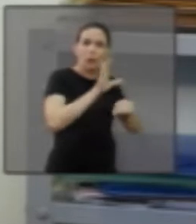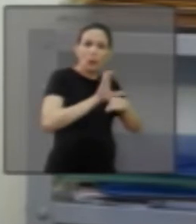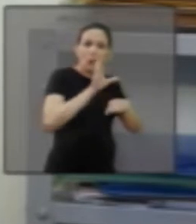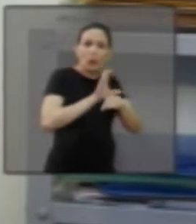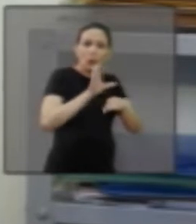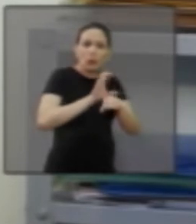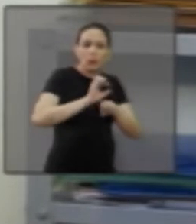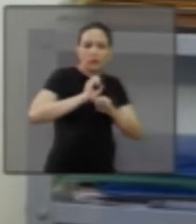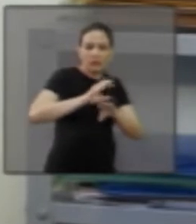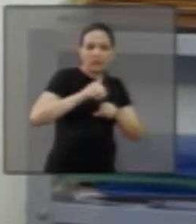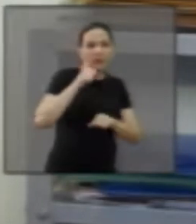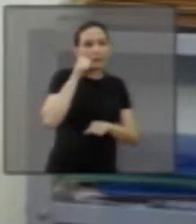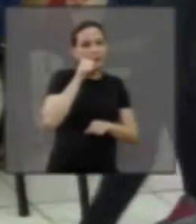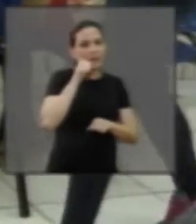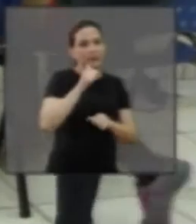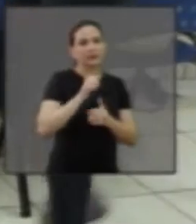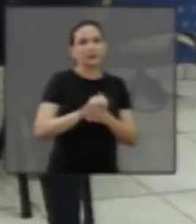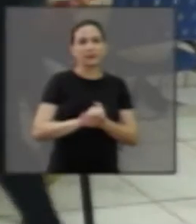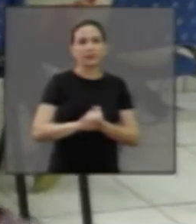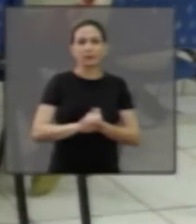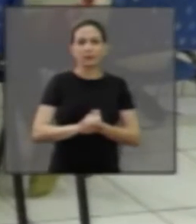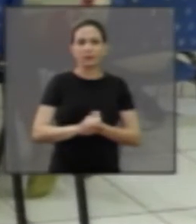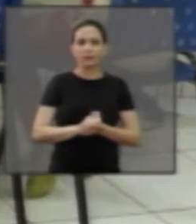trazendo cursos para essas meninas.